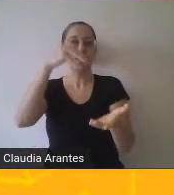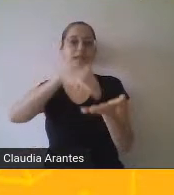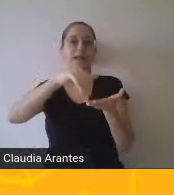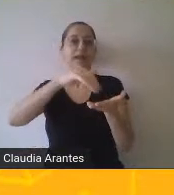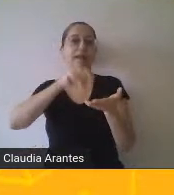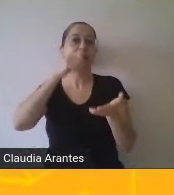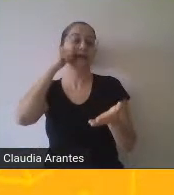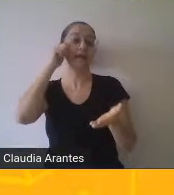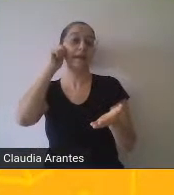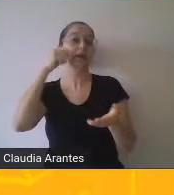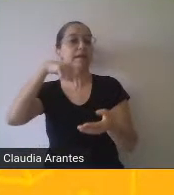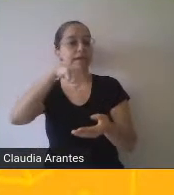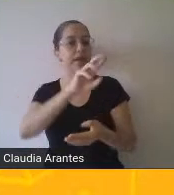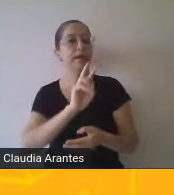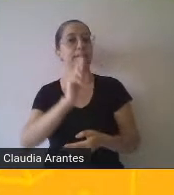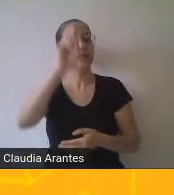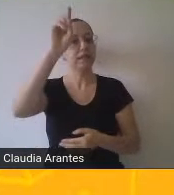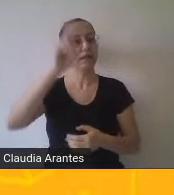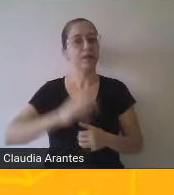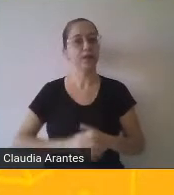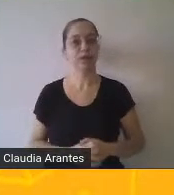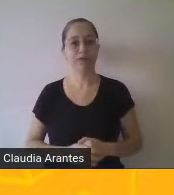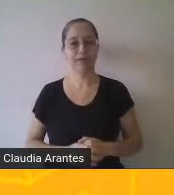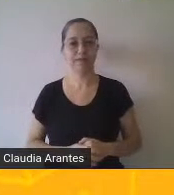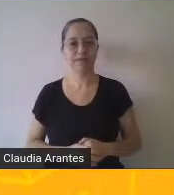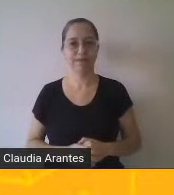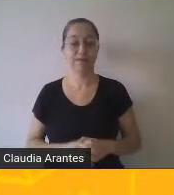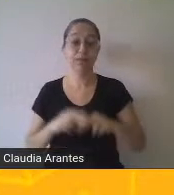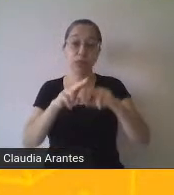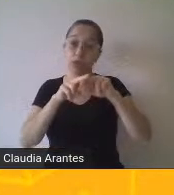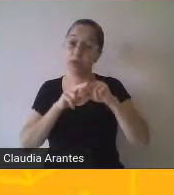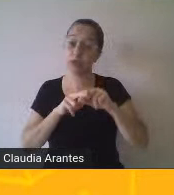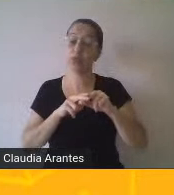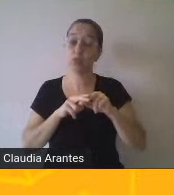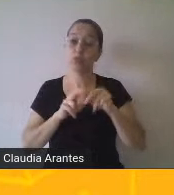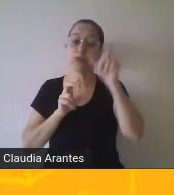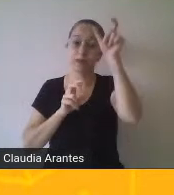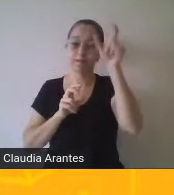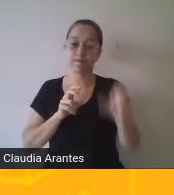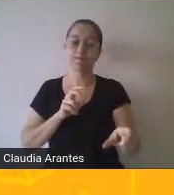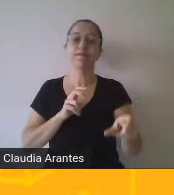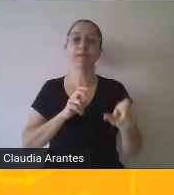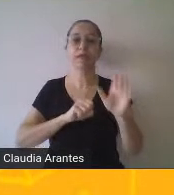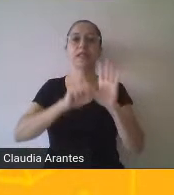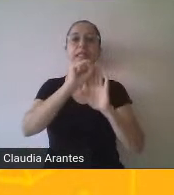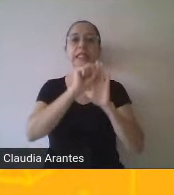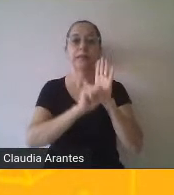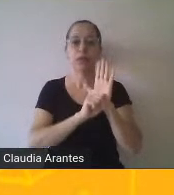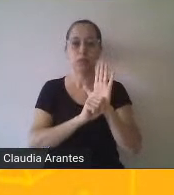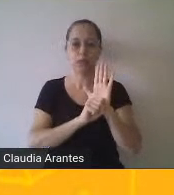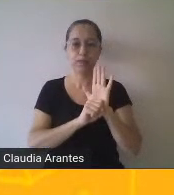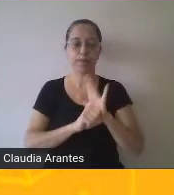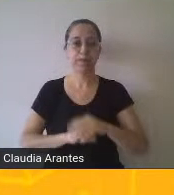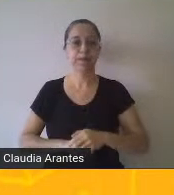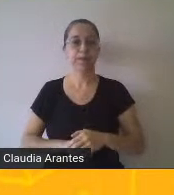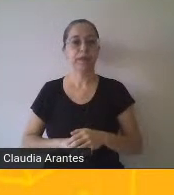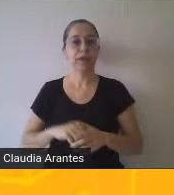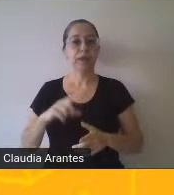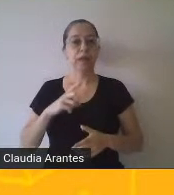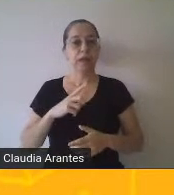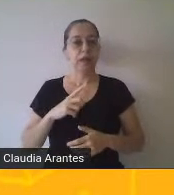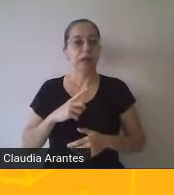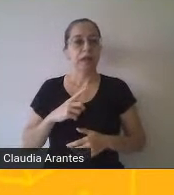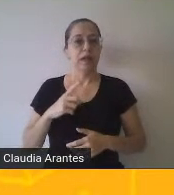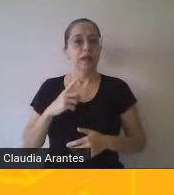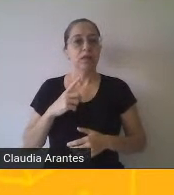Bom, o Roman Jacobson, ele elaborou um esquema simples de comunicação.